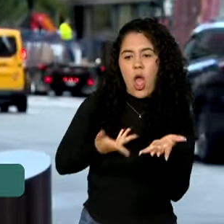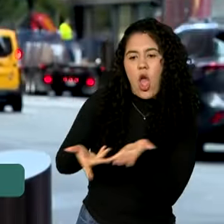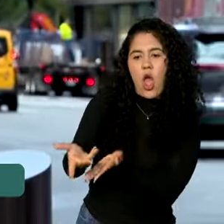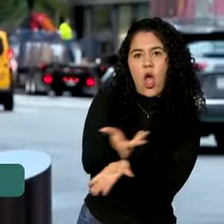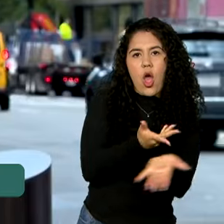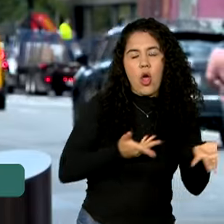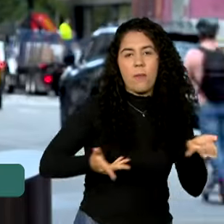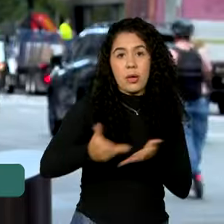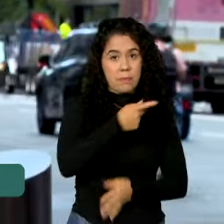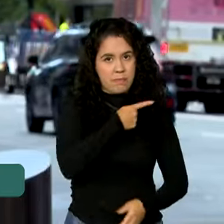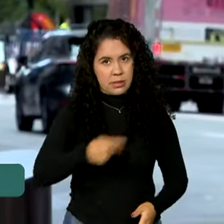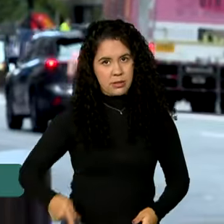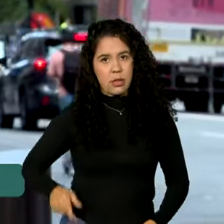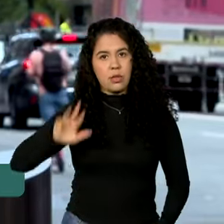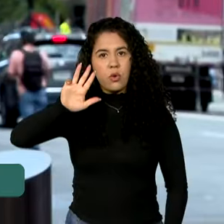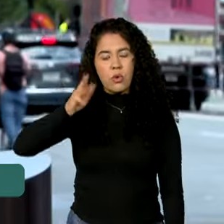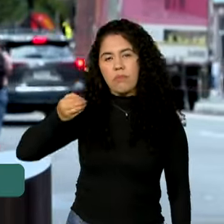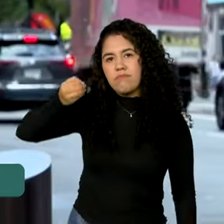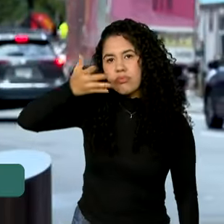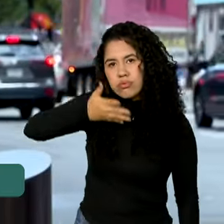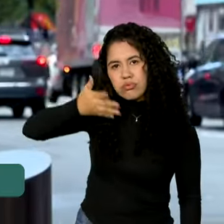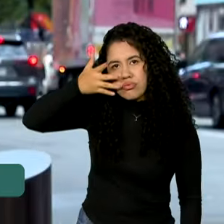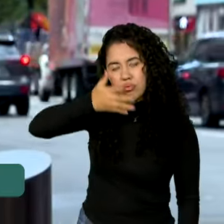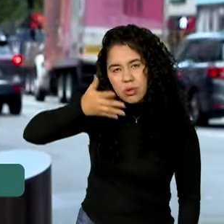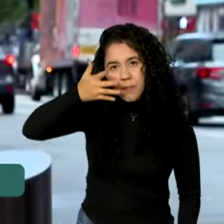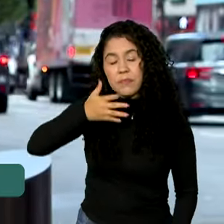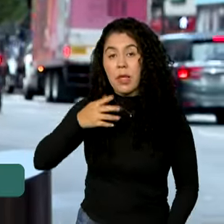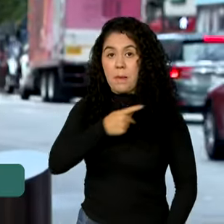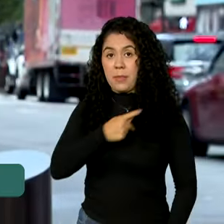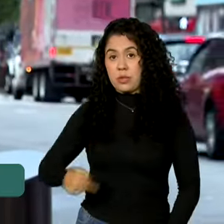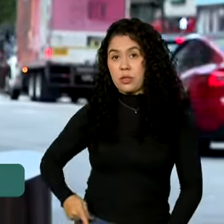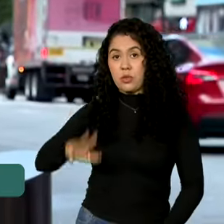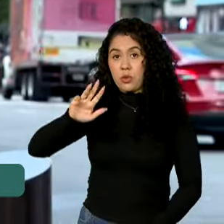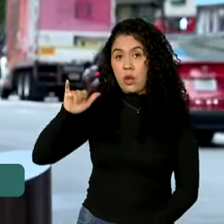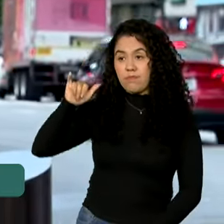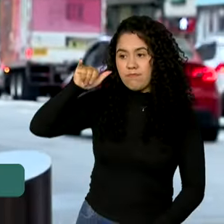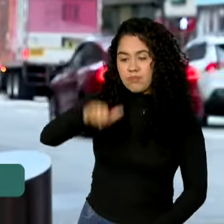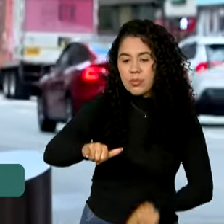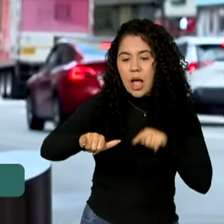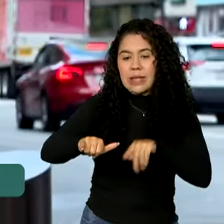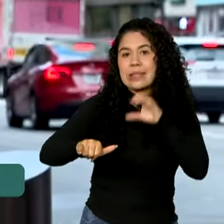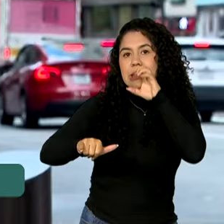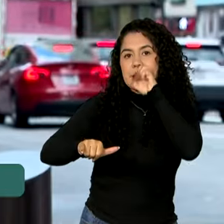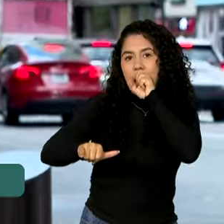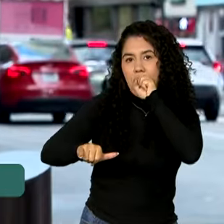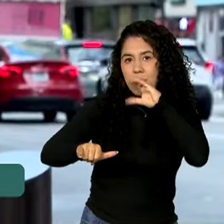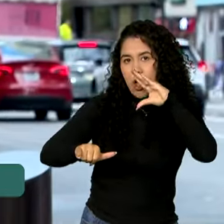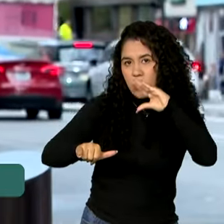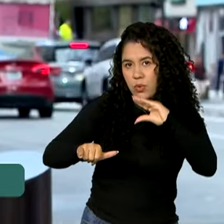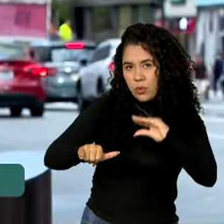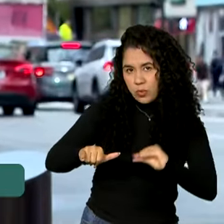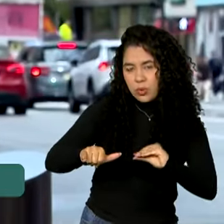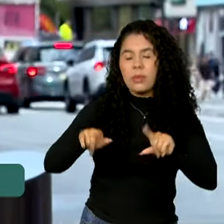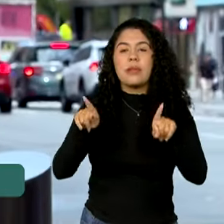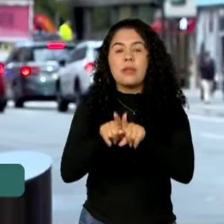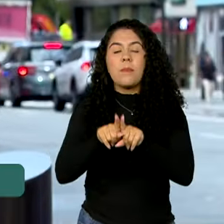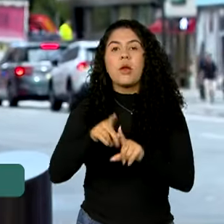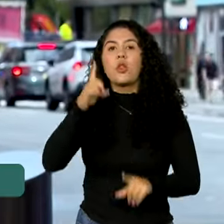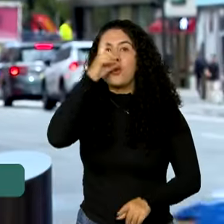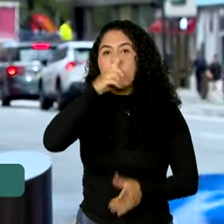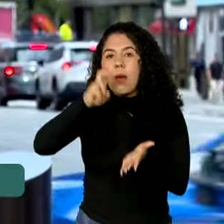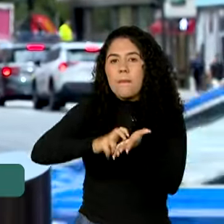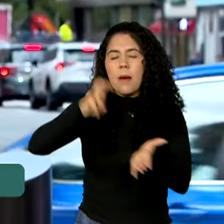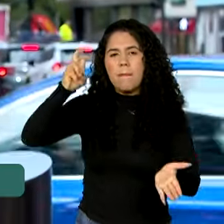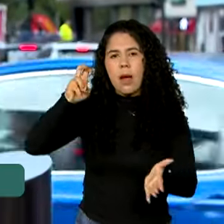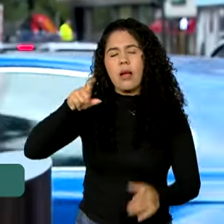vai falar nessa cúpula, ele chega no sábado à noite e no domingo de manhã vai falar sobre combate à fome,